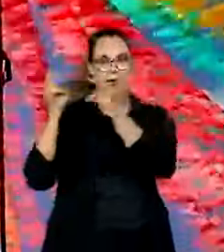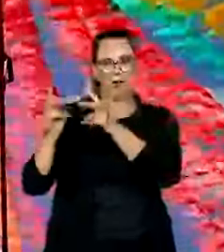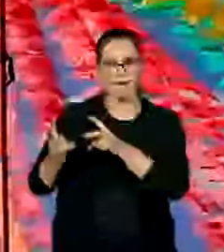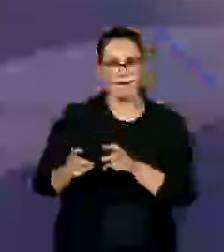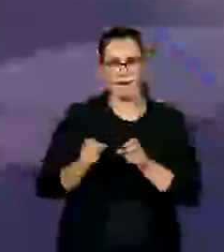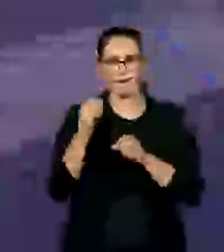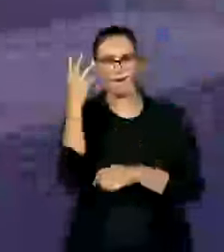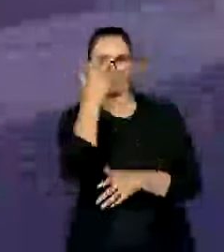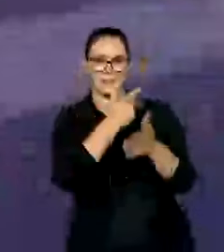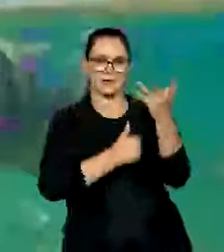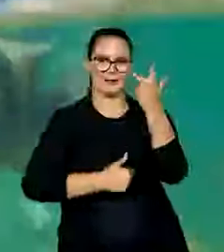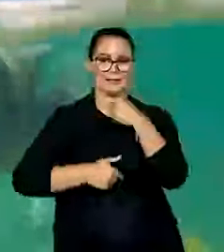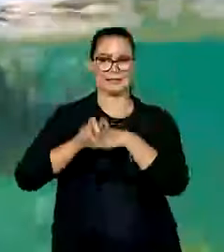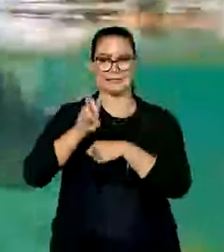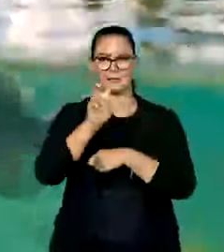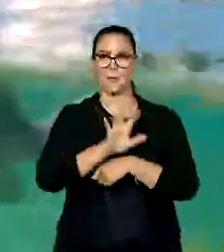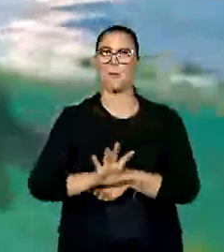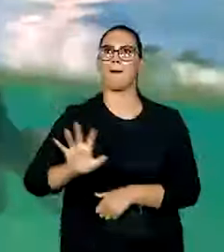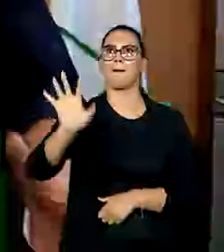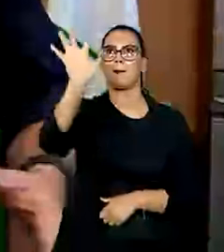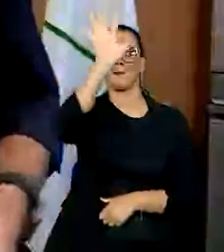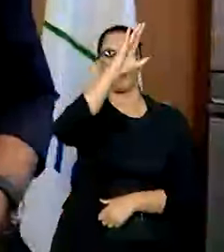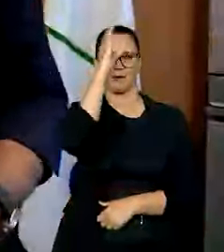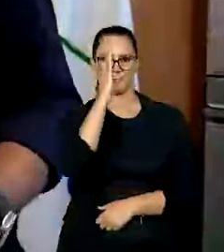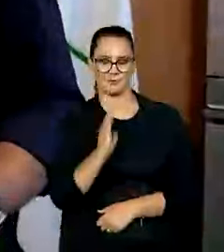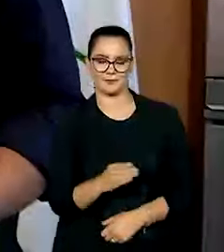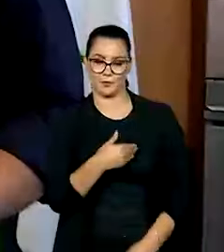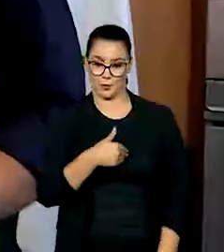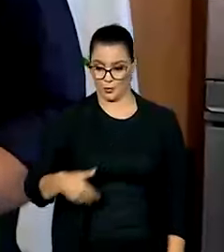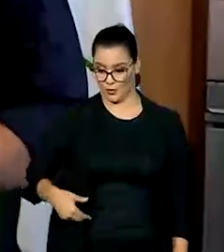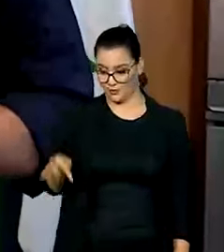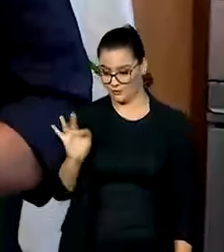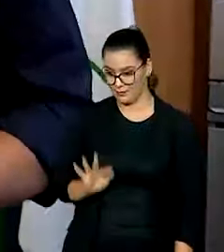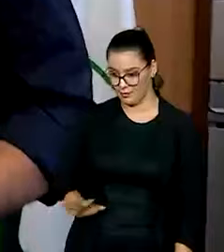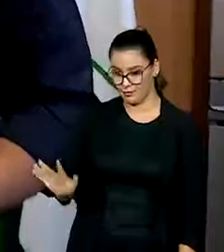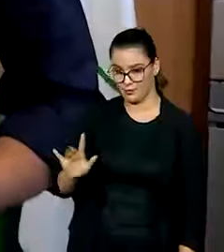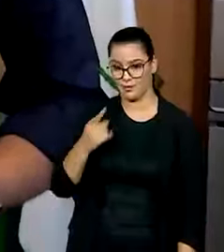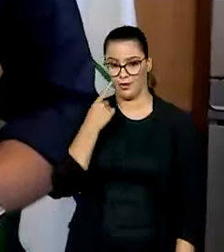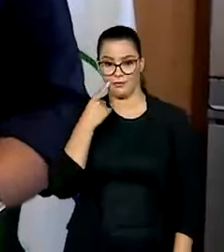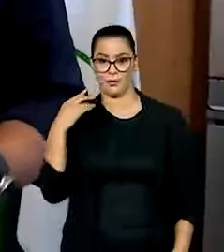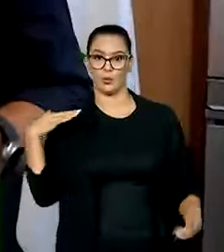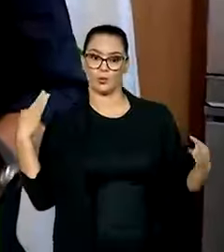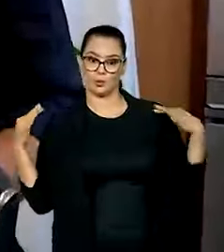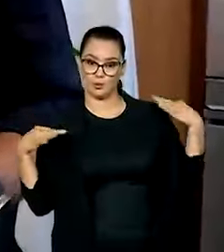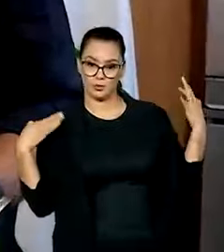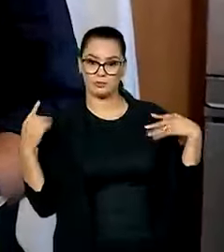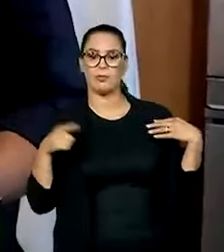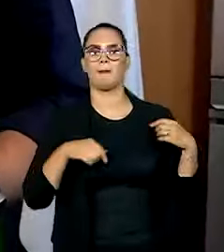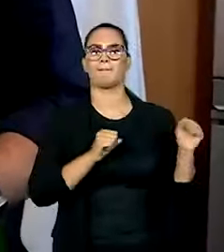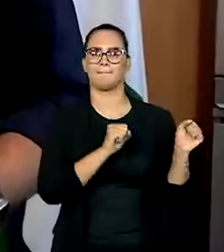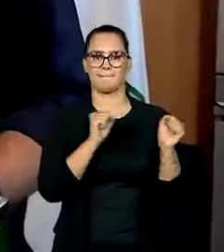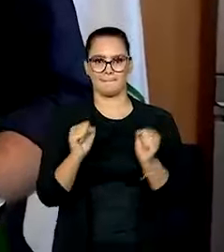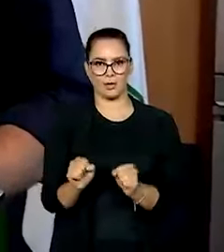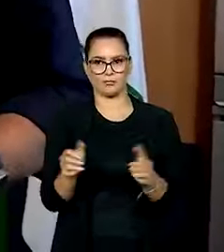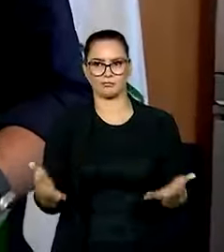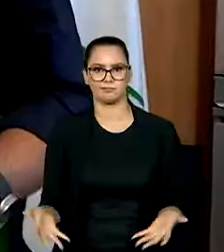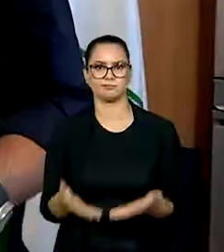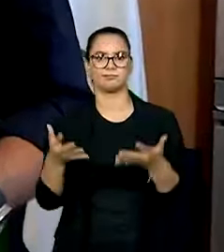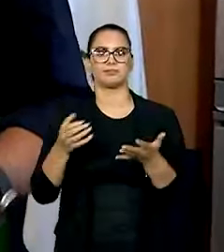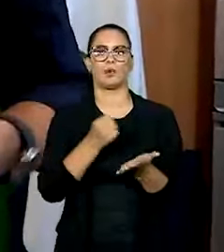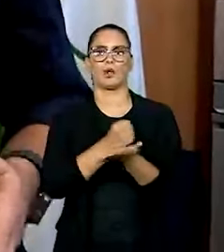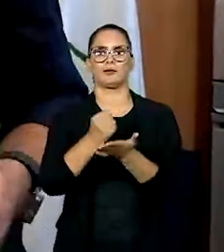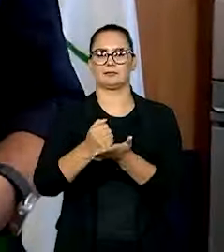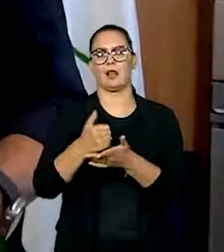naturais das cinco regiões do Brasil. O governo federal entende que o turismo é uma potente mola de geração de